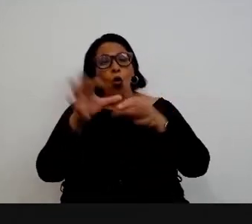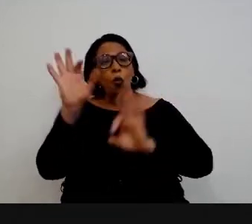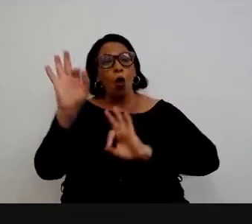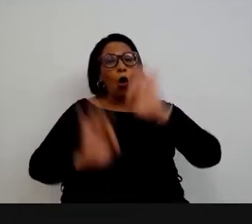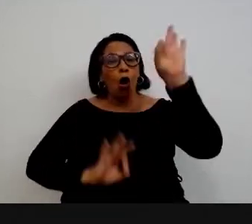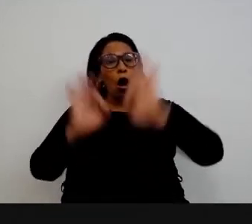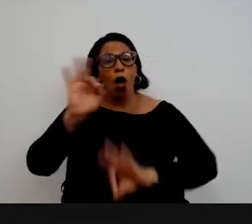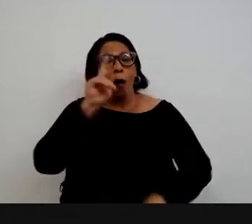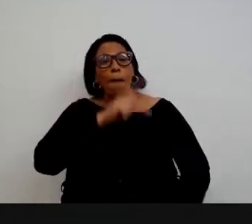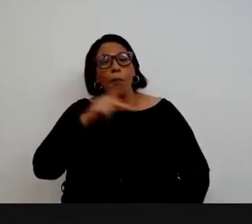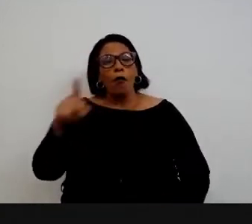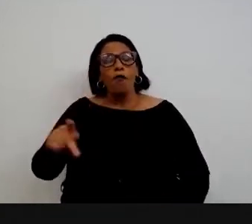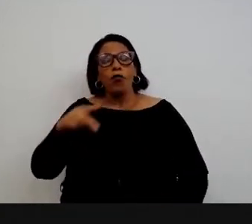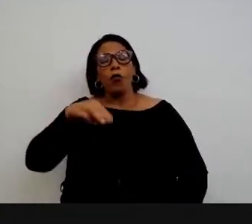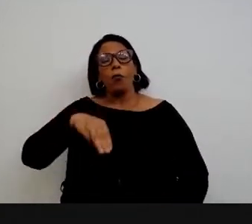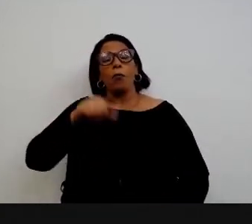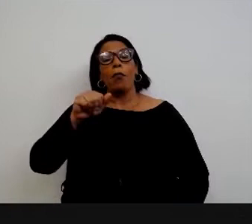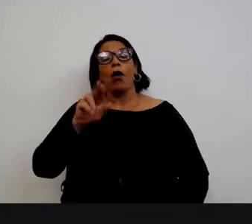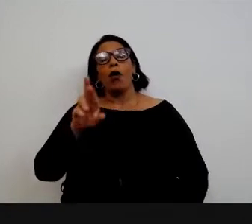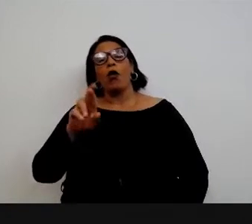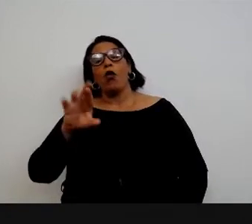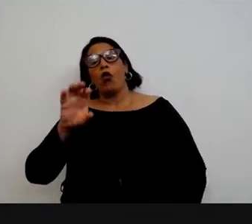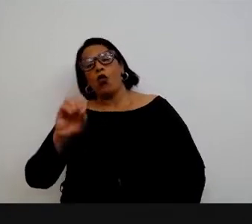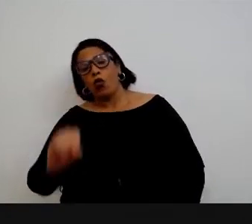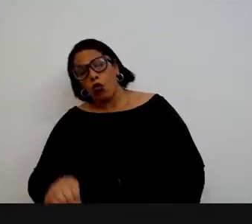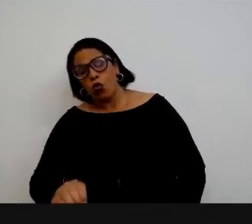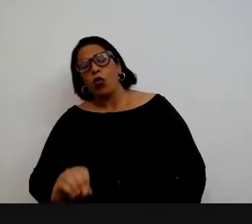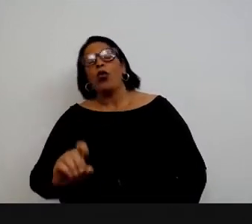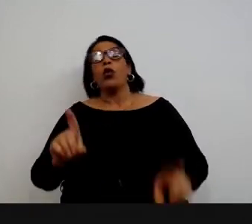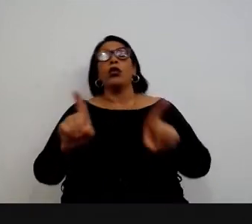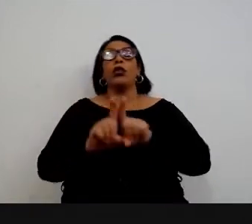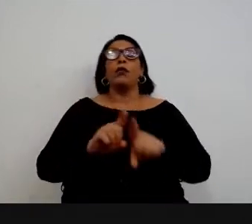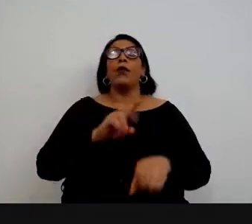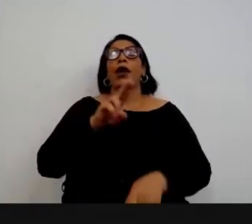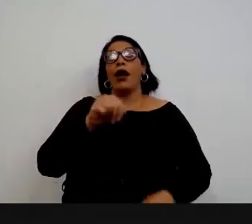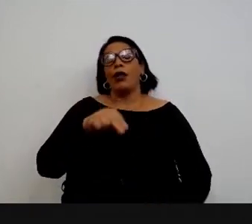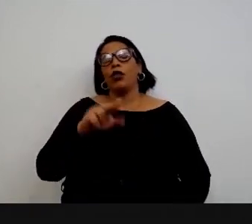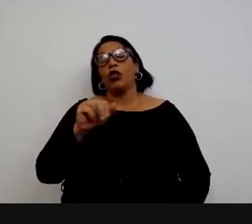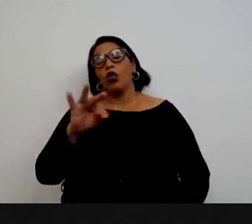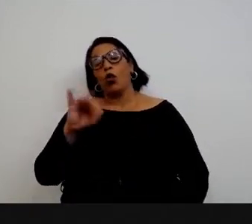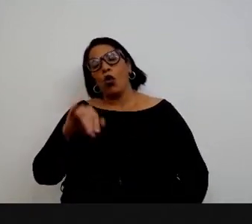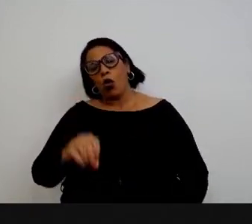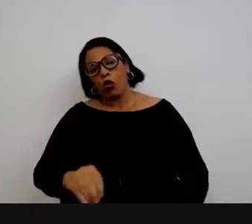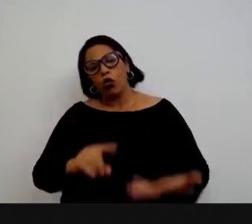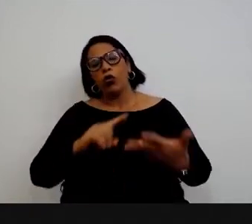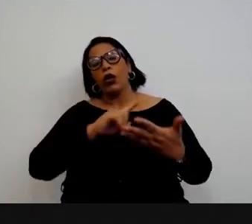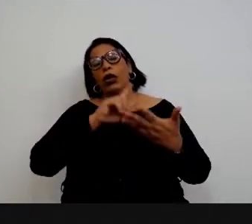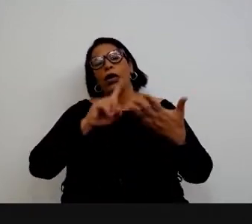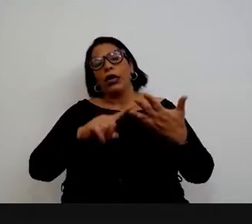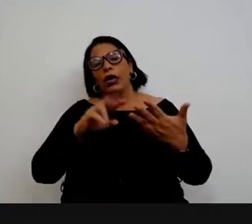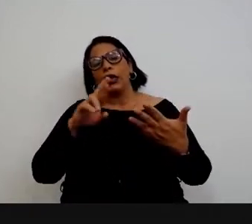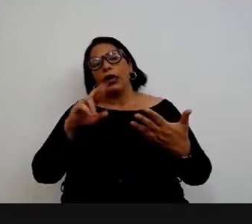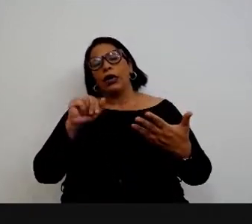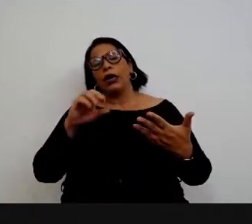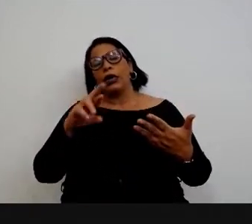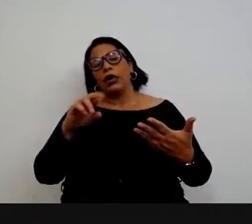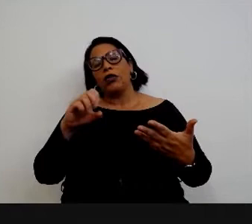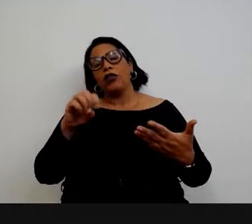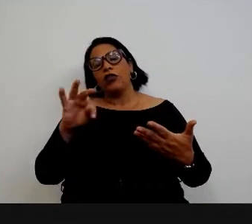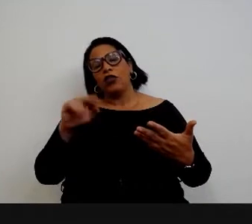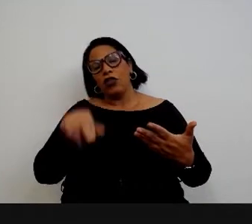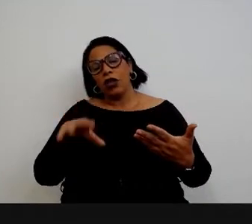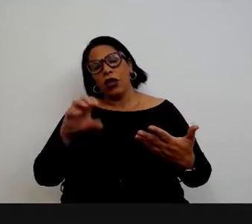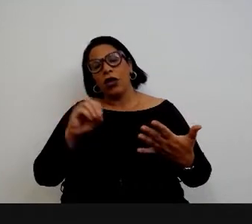coordenado pelo professor Mauro Moura e composto por André Sattler, Antônio Barros, Cristiane Bernardes, Cristiano Ferri, Fernando